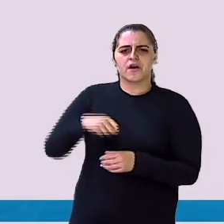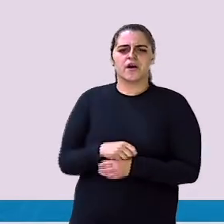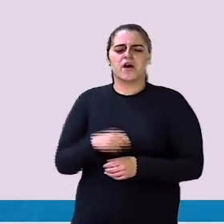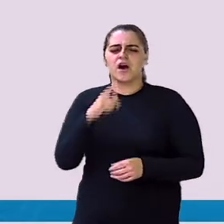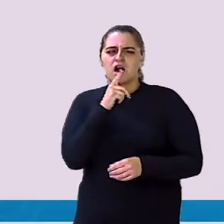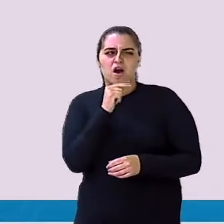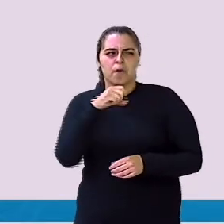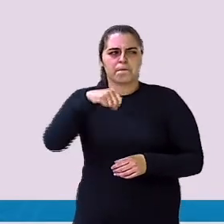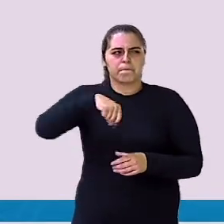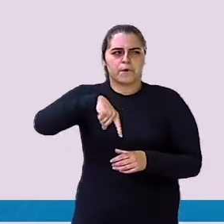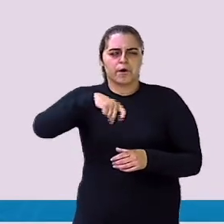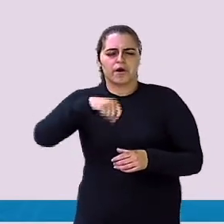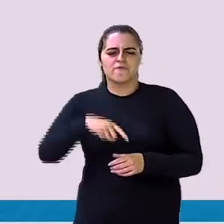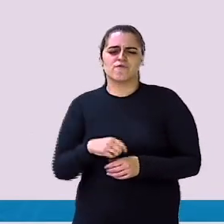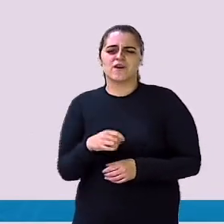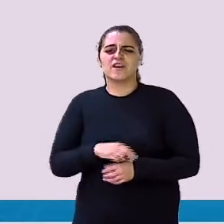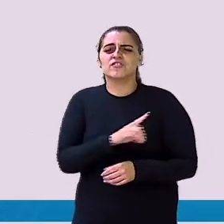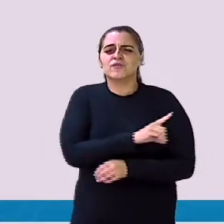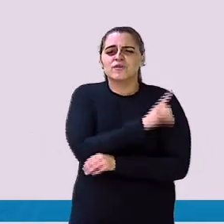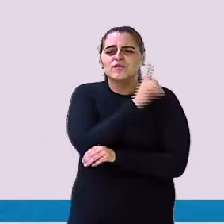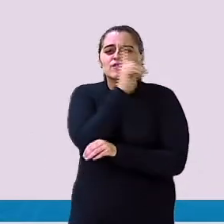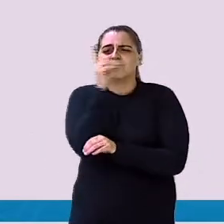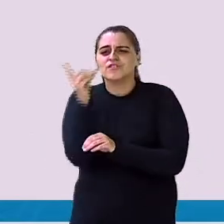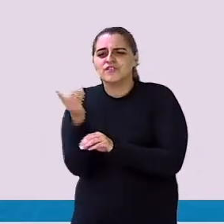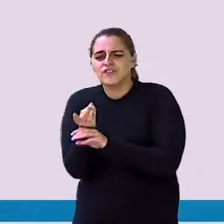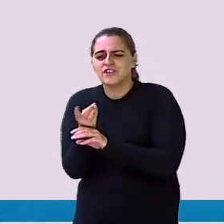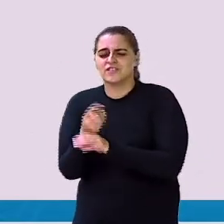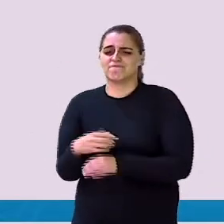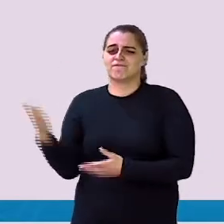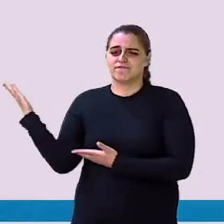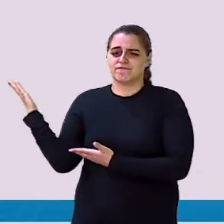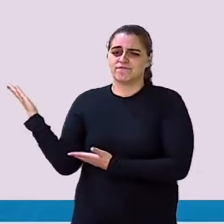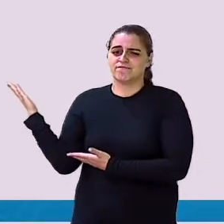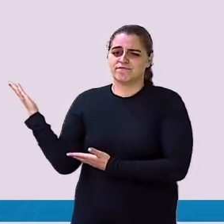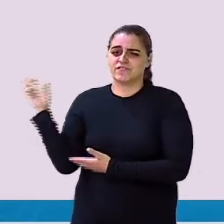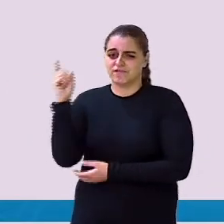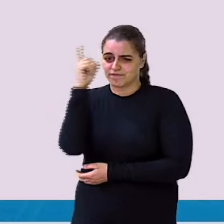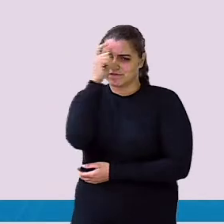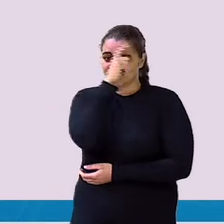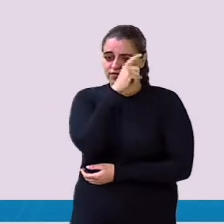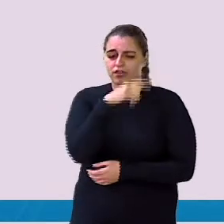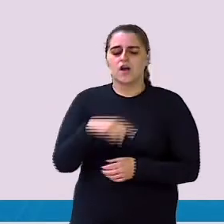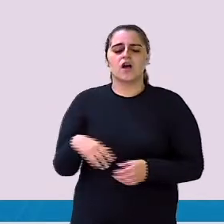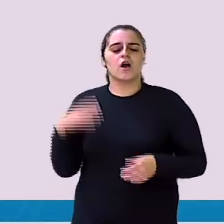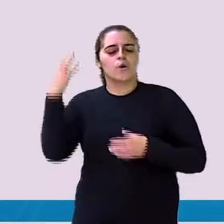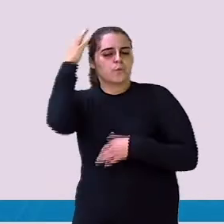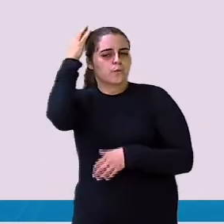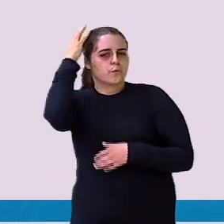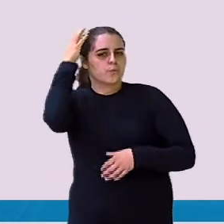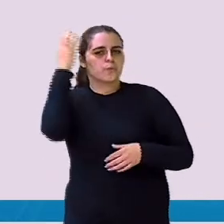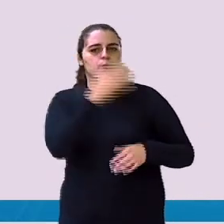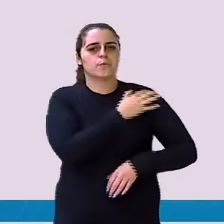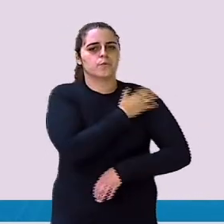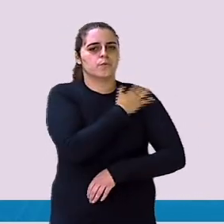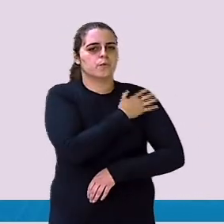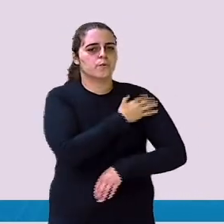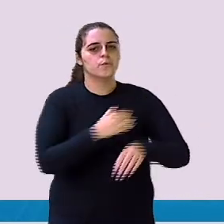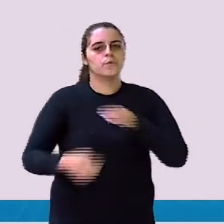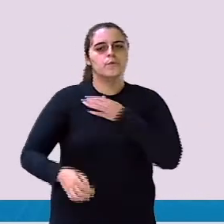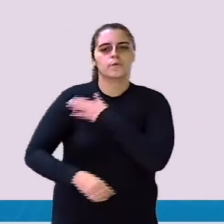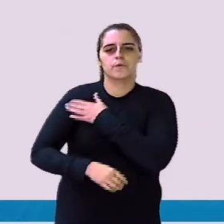ela pingando Um dia inteiro É muita água Que é desperdiçada Na hora do banho Ensaboar